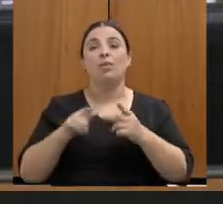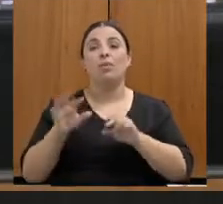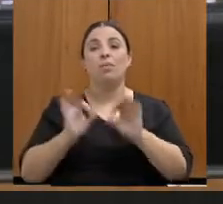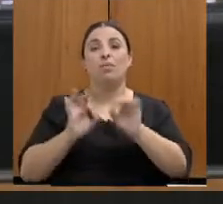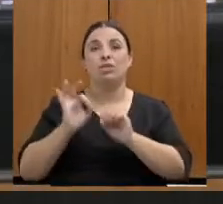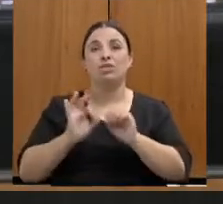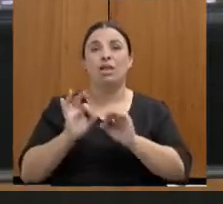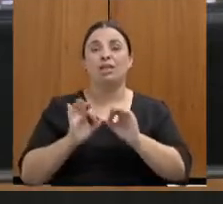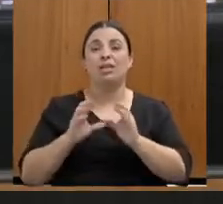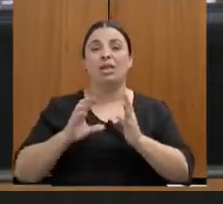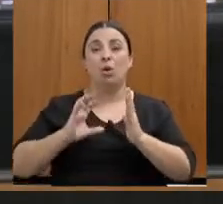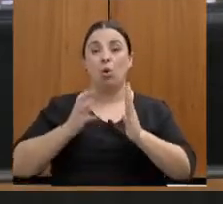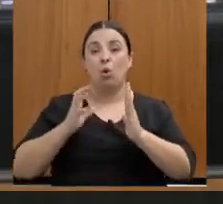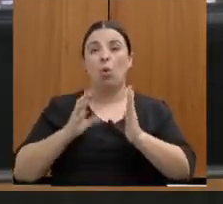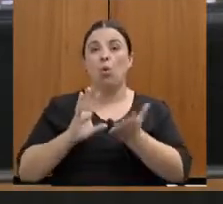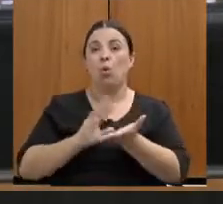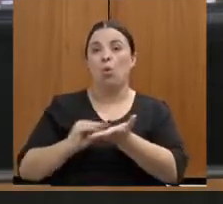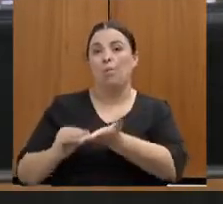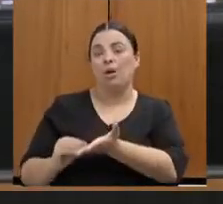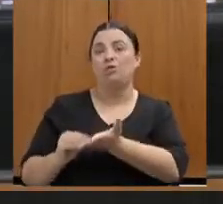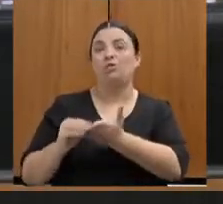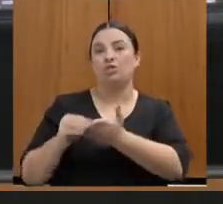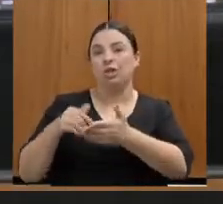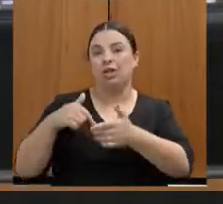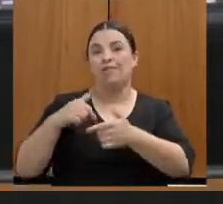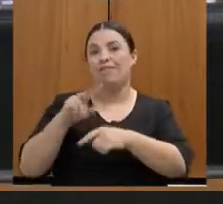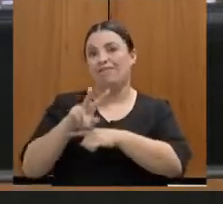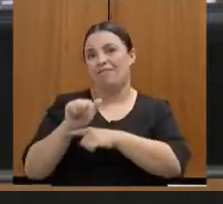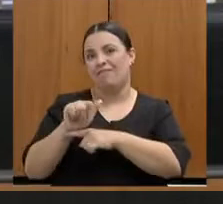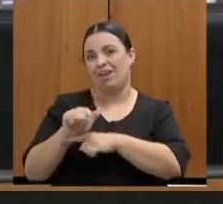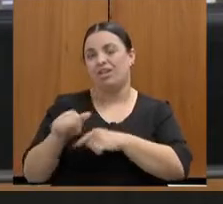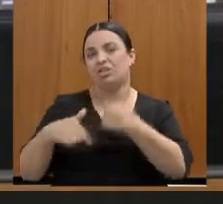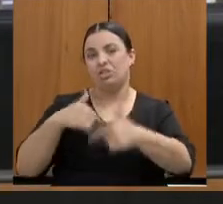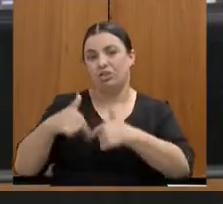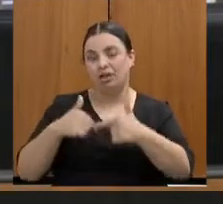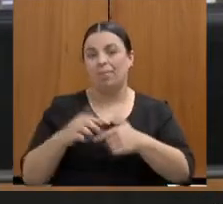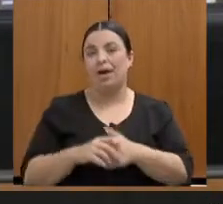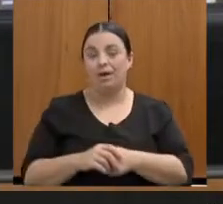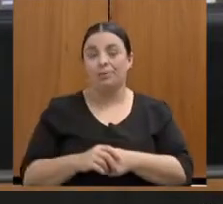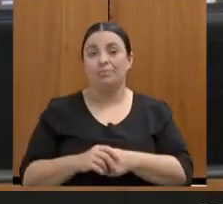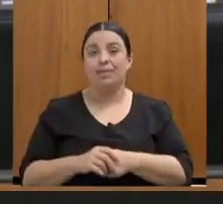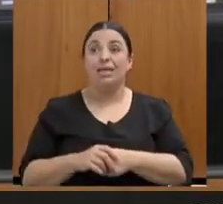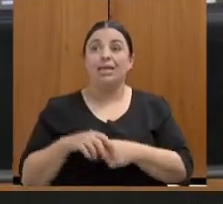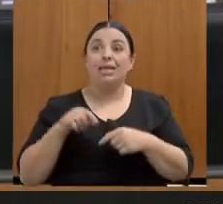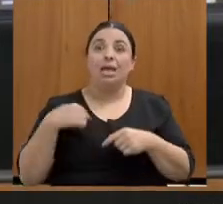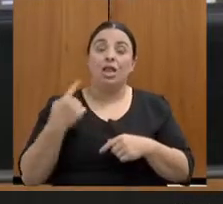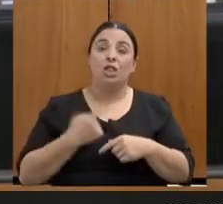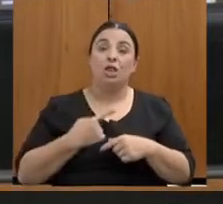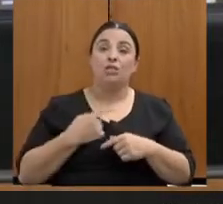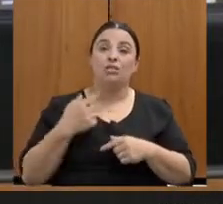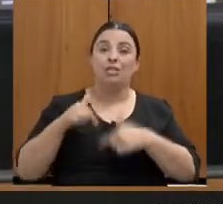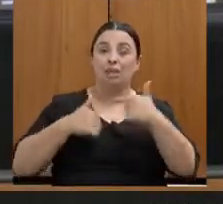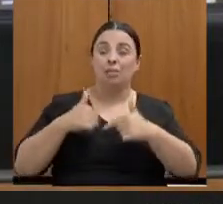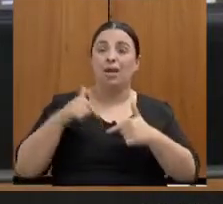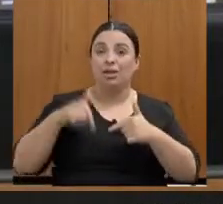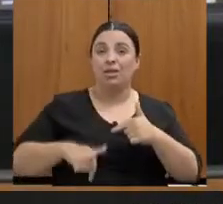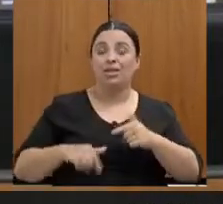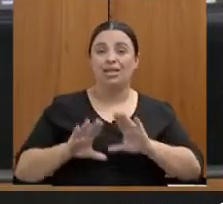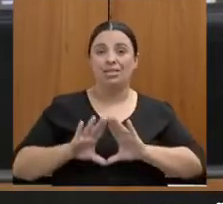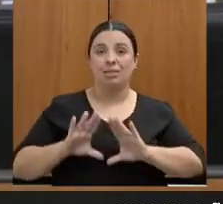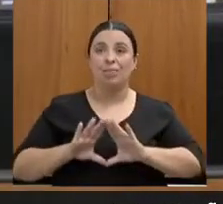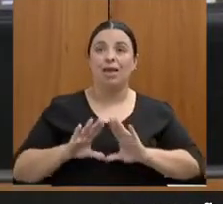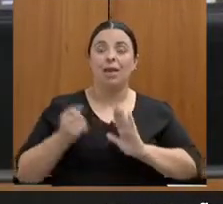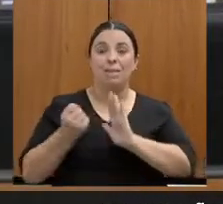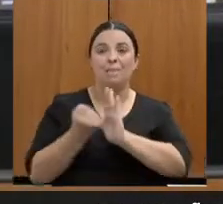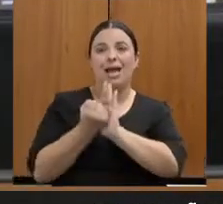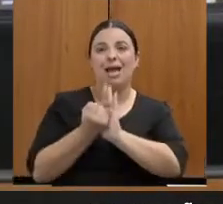A nossa presença aqui na casa também é uma presença que demarca a perspectiva futura para as mulheres que virão. Foi aqui